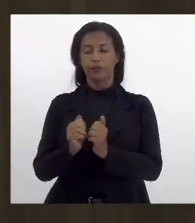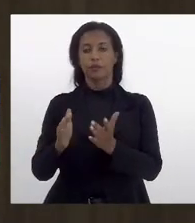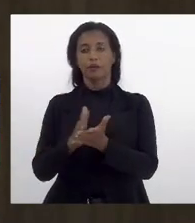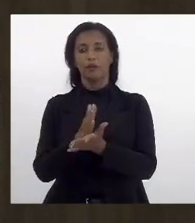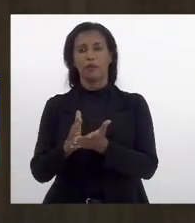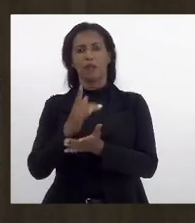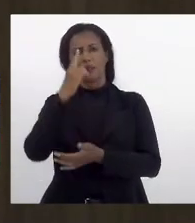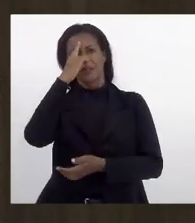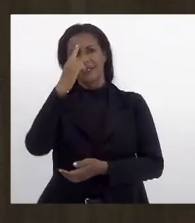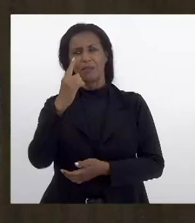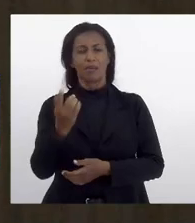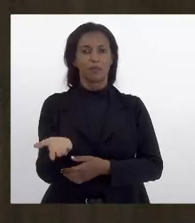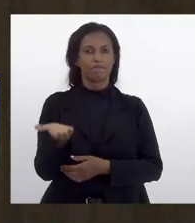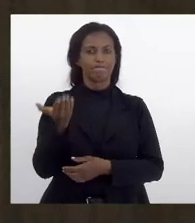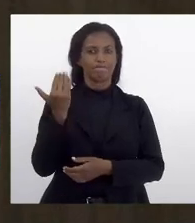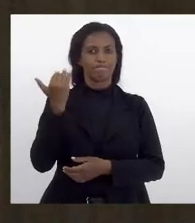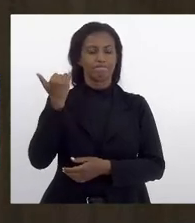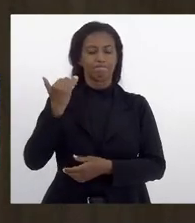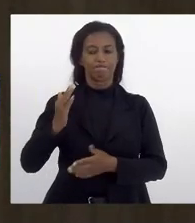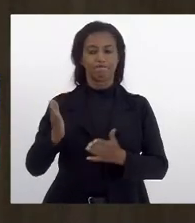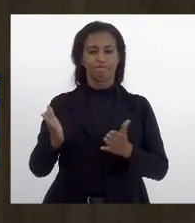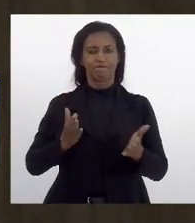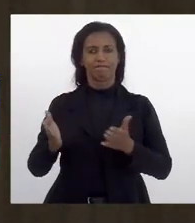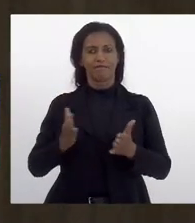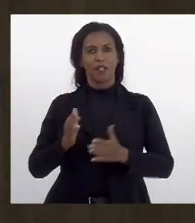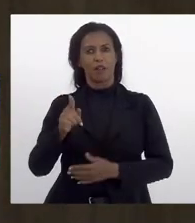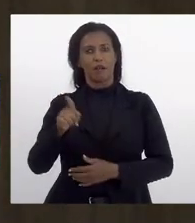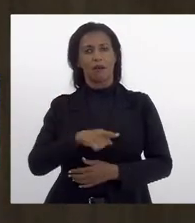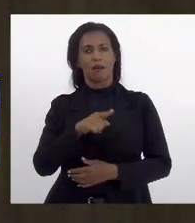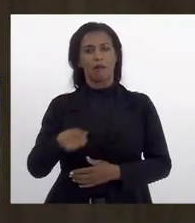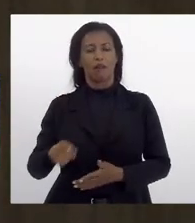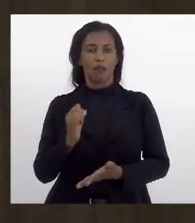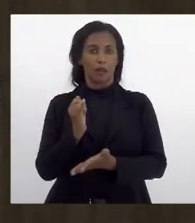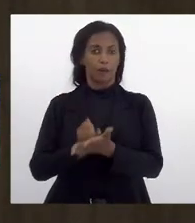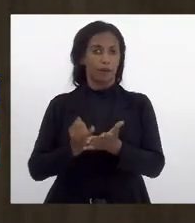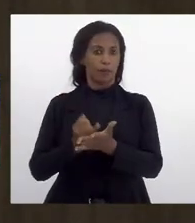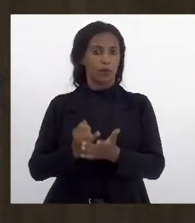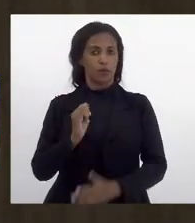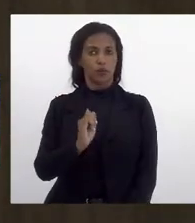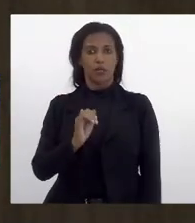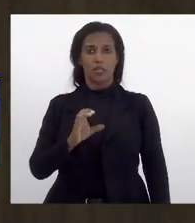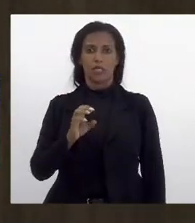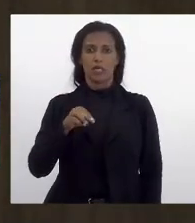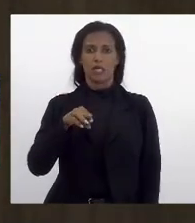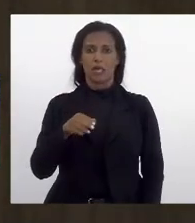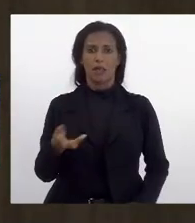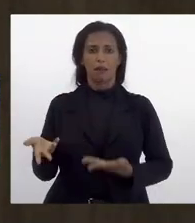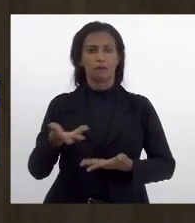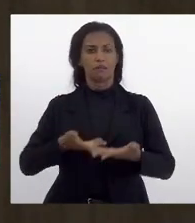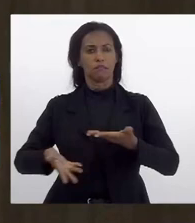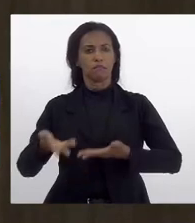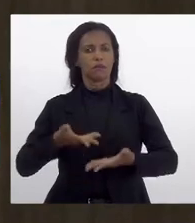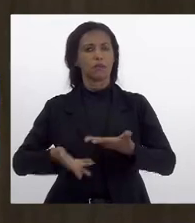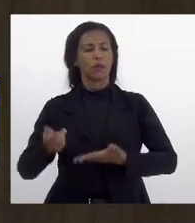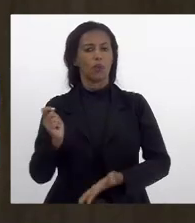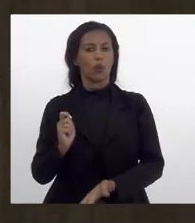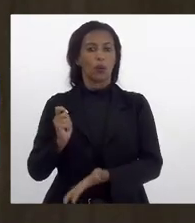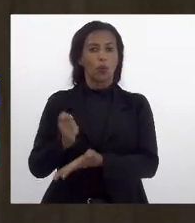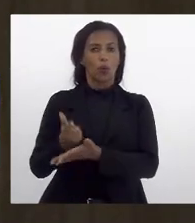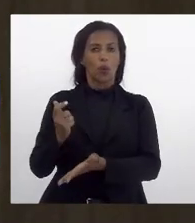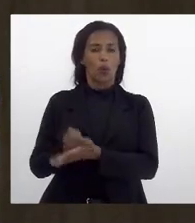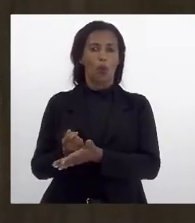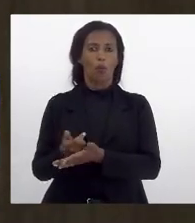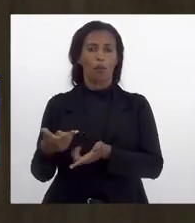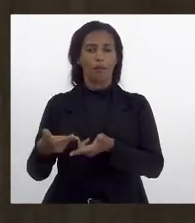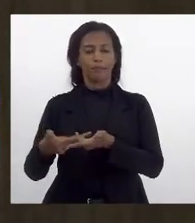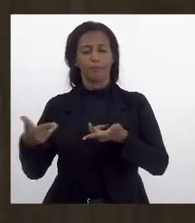semanas atrás internalizou a isenção do ICMS para a circulação e compra do item de